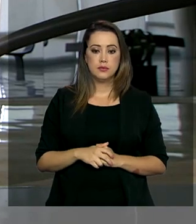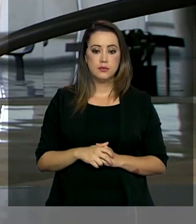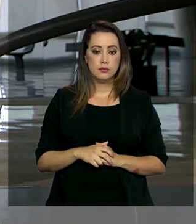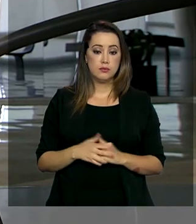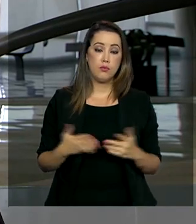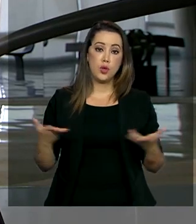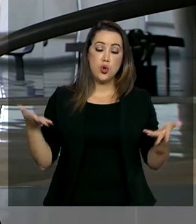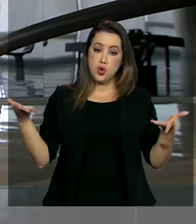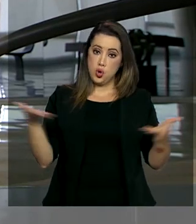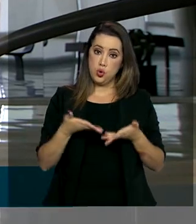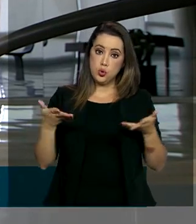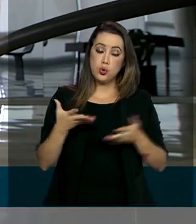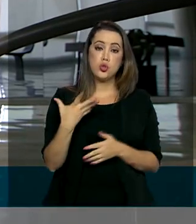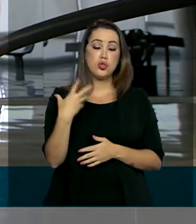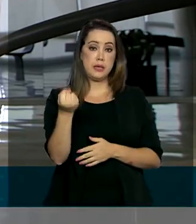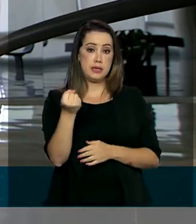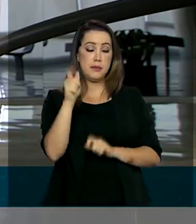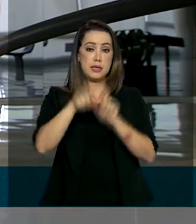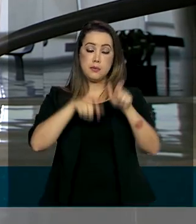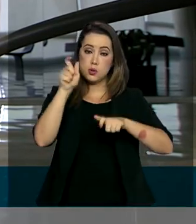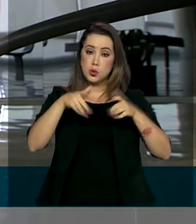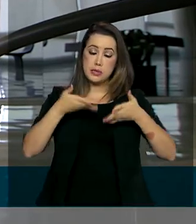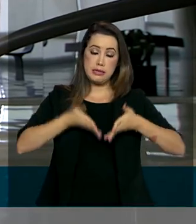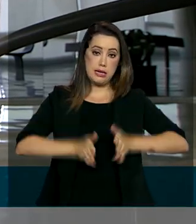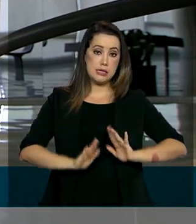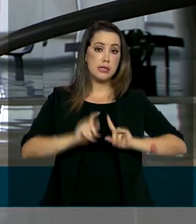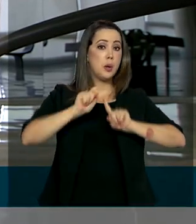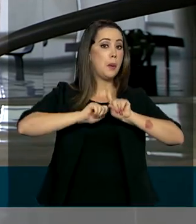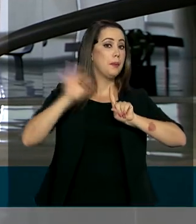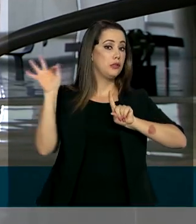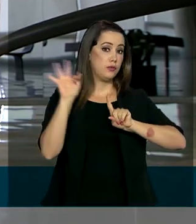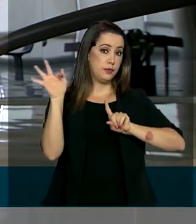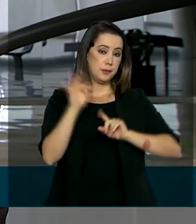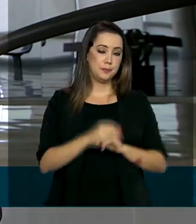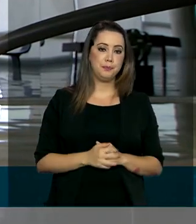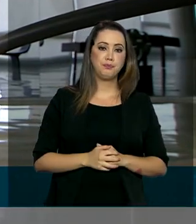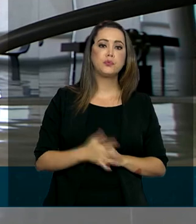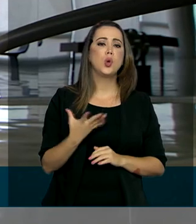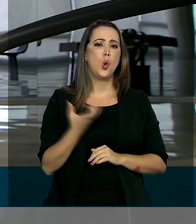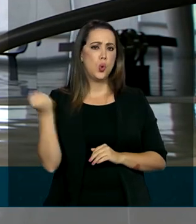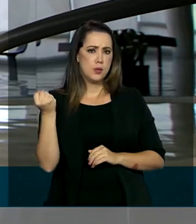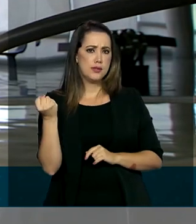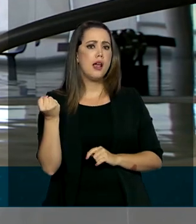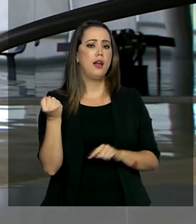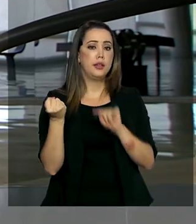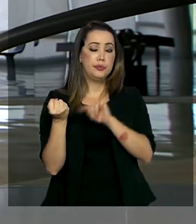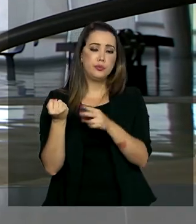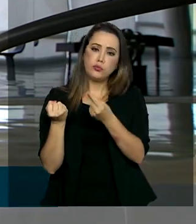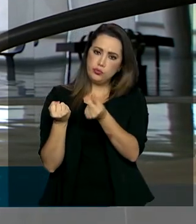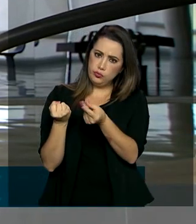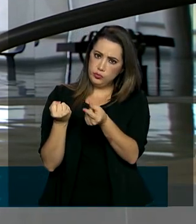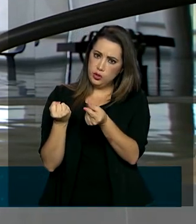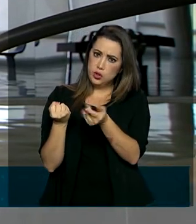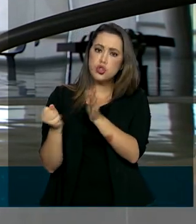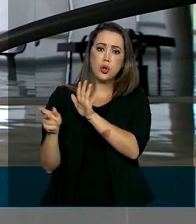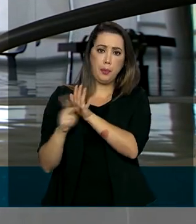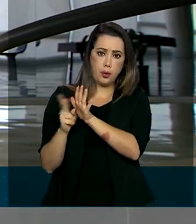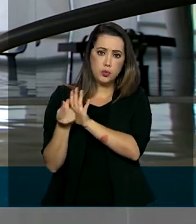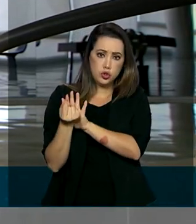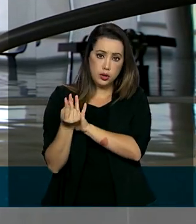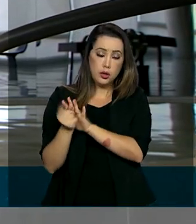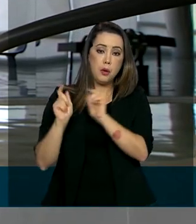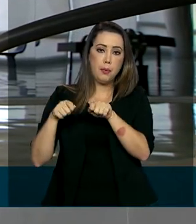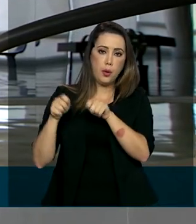Hoje recebem os trabalhadores nascidos em fevereiro. Os saques em dinheiro estão permitidos